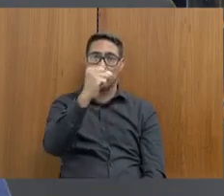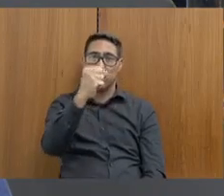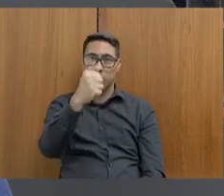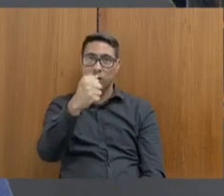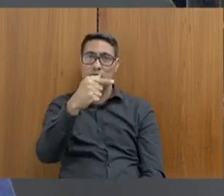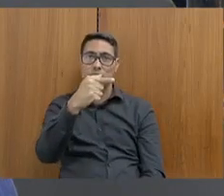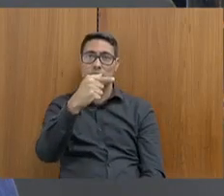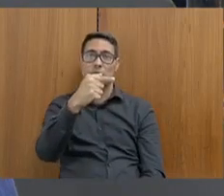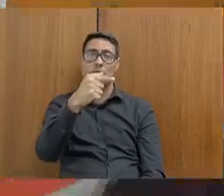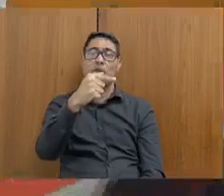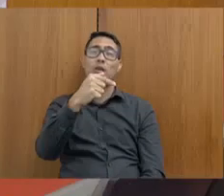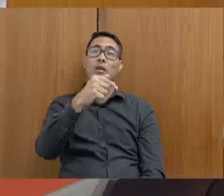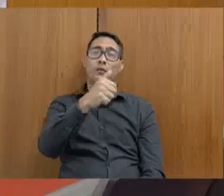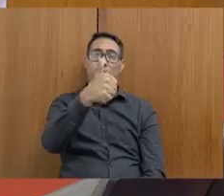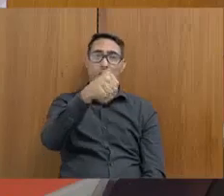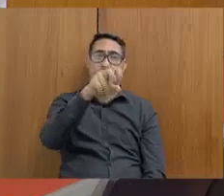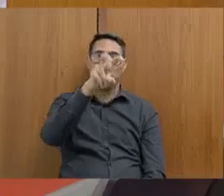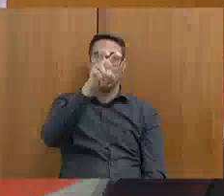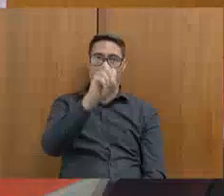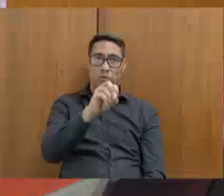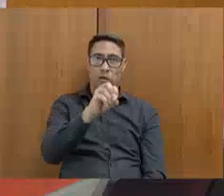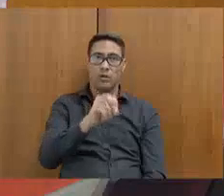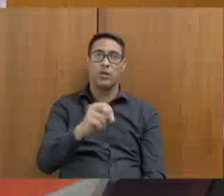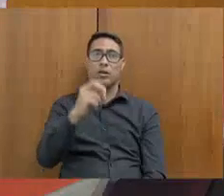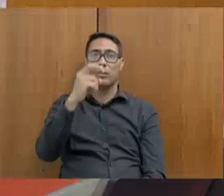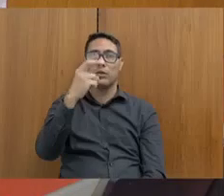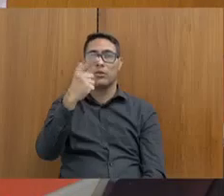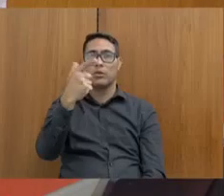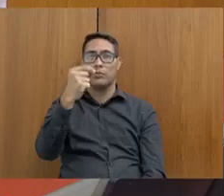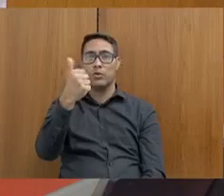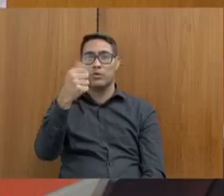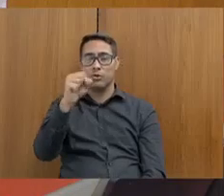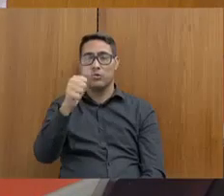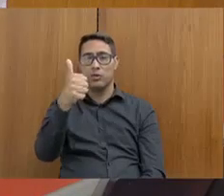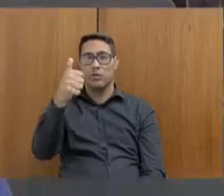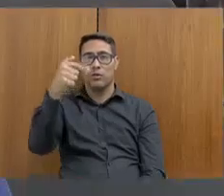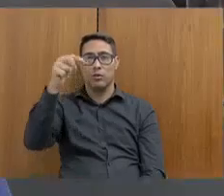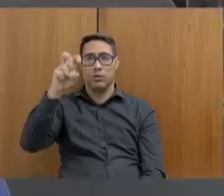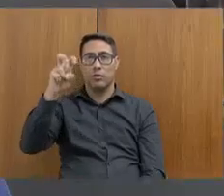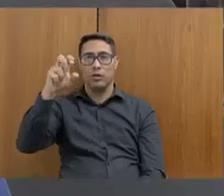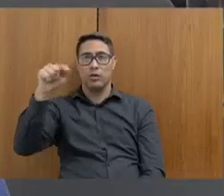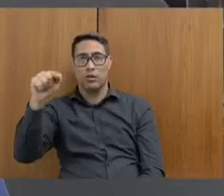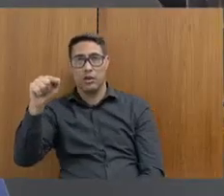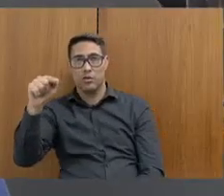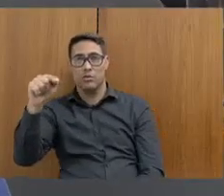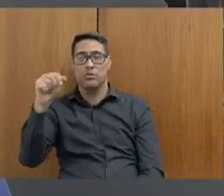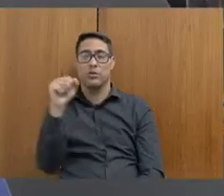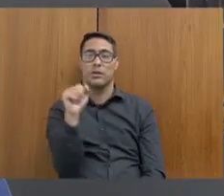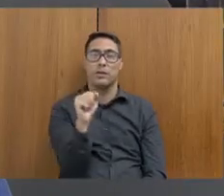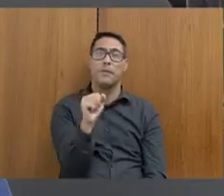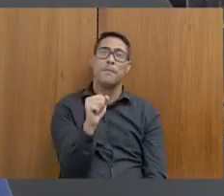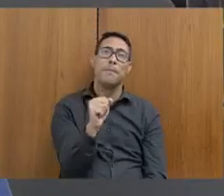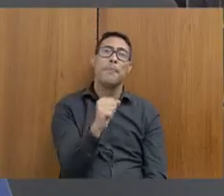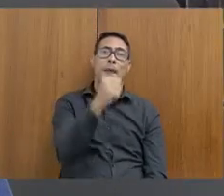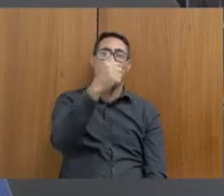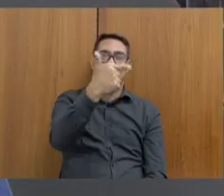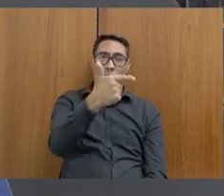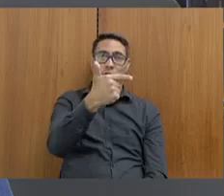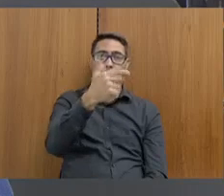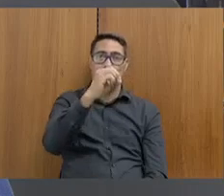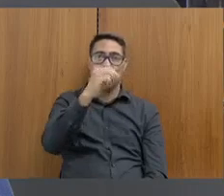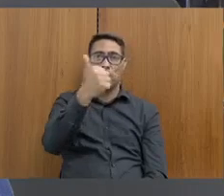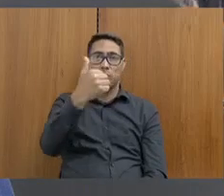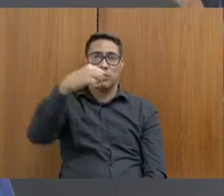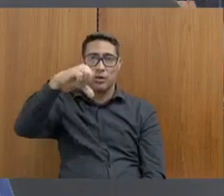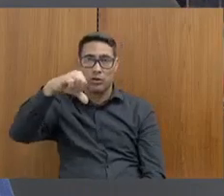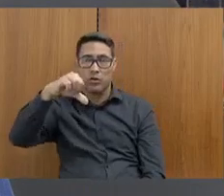2017, foram 150, em 2018, 157, um aumento de sete casos, em 2019,